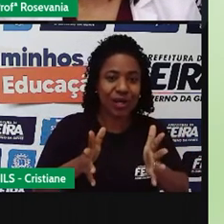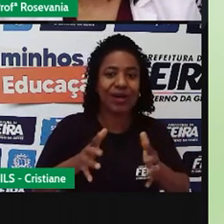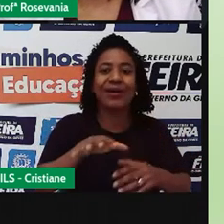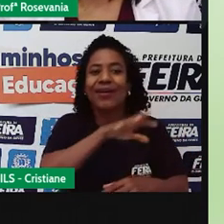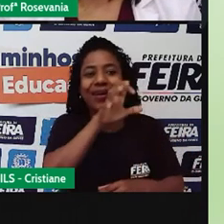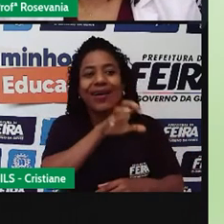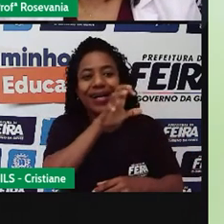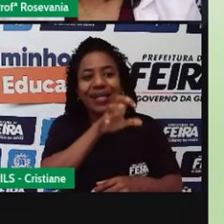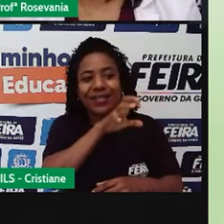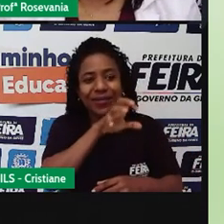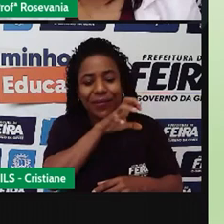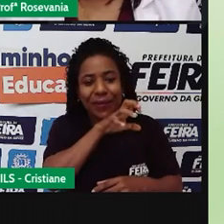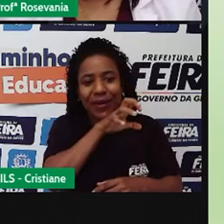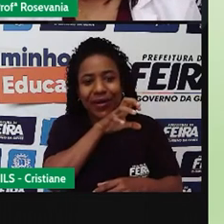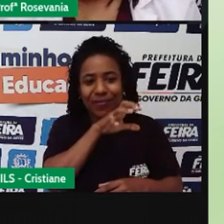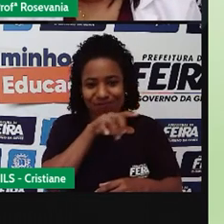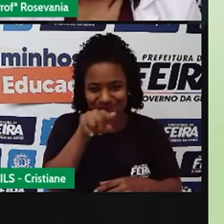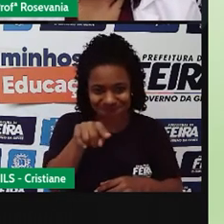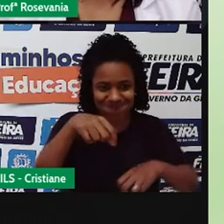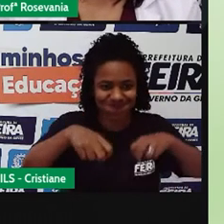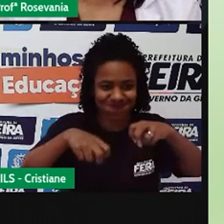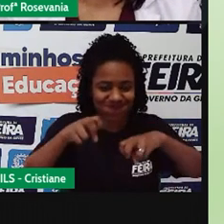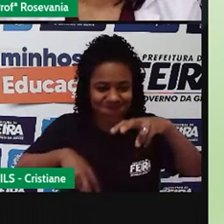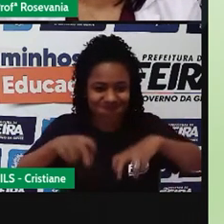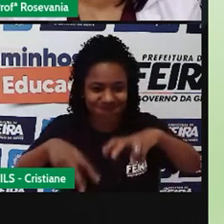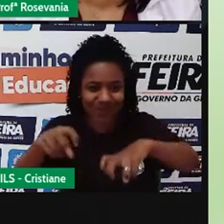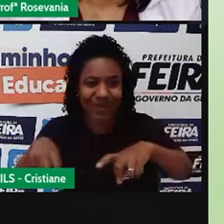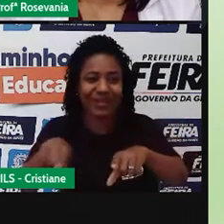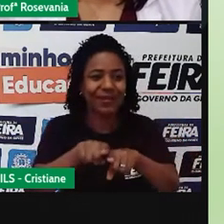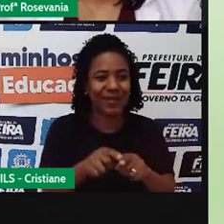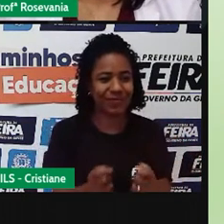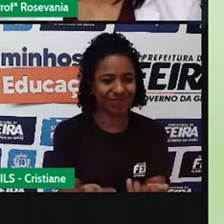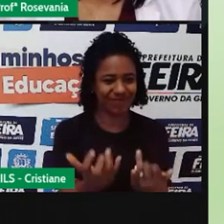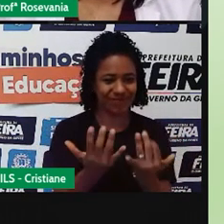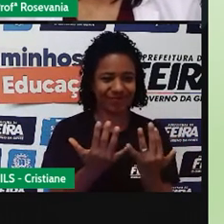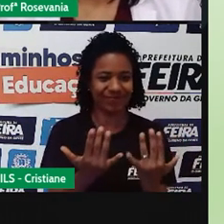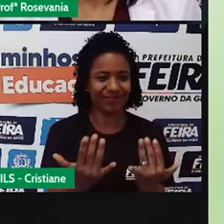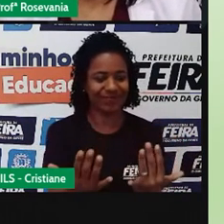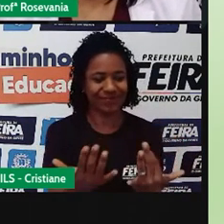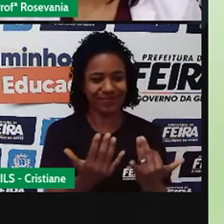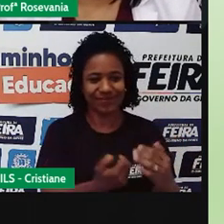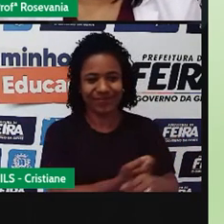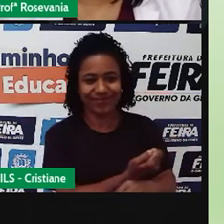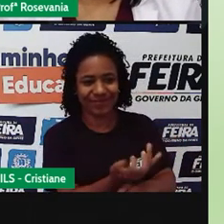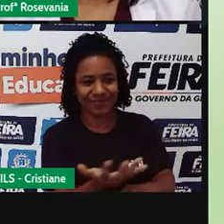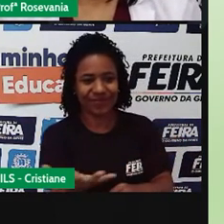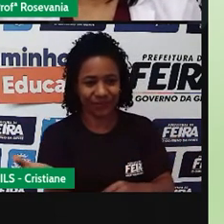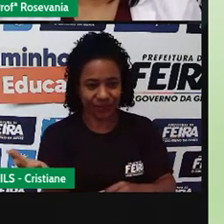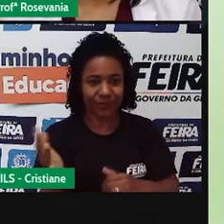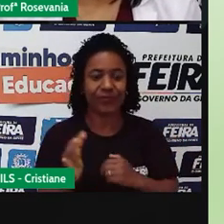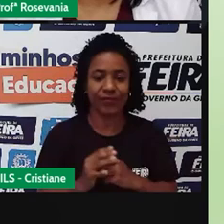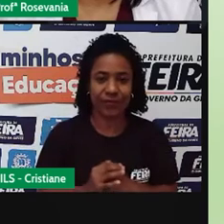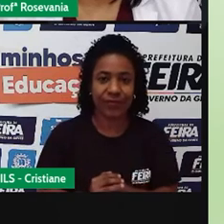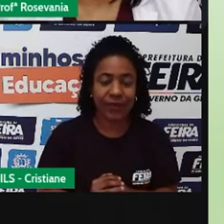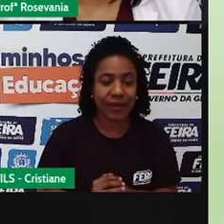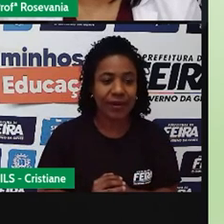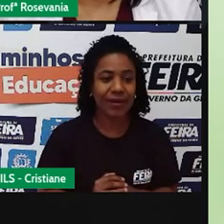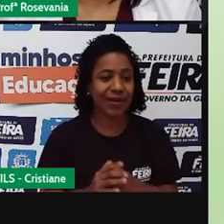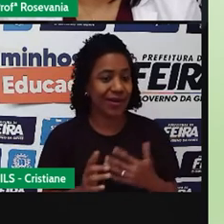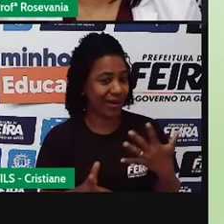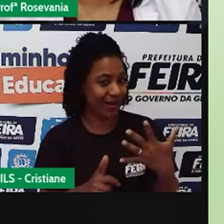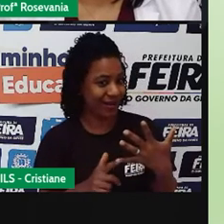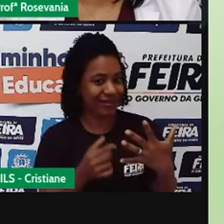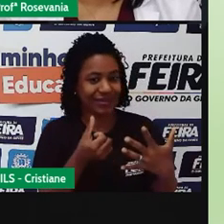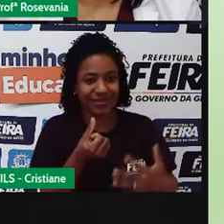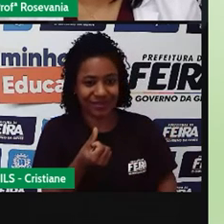animais, quanto para a agricultura, né. A Mata dos Cocás, aqui no Nordeste, né, aqui, vocês estão vendo